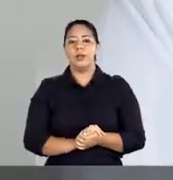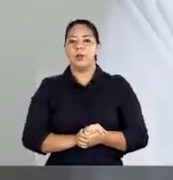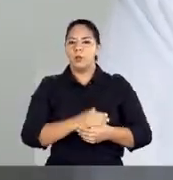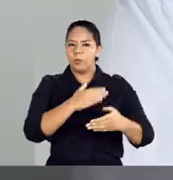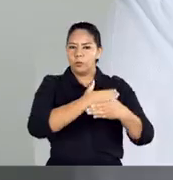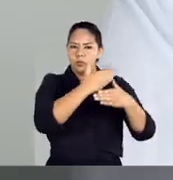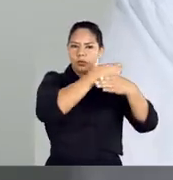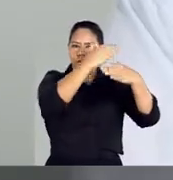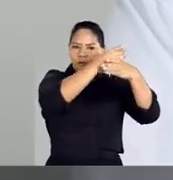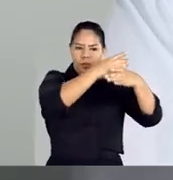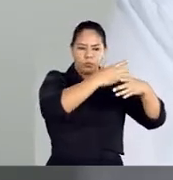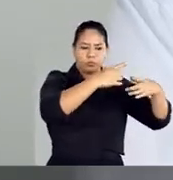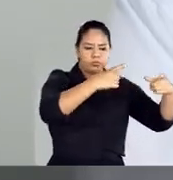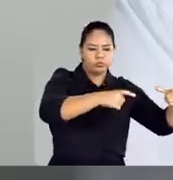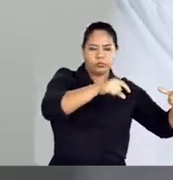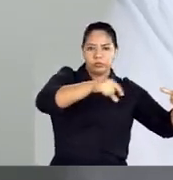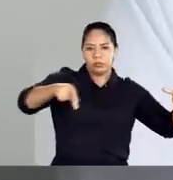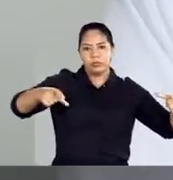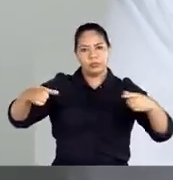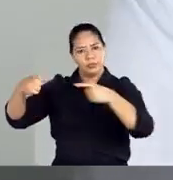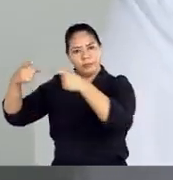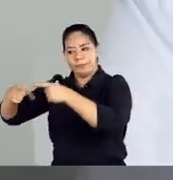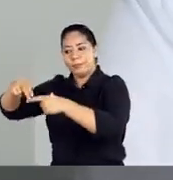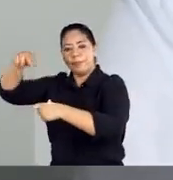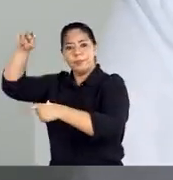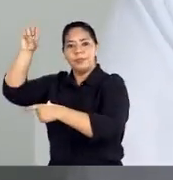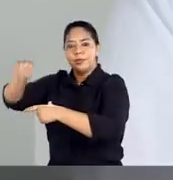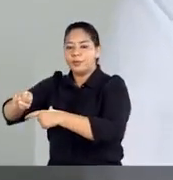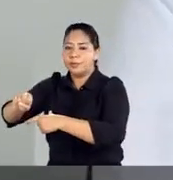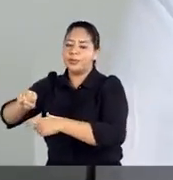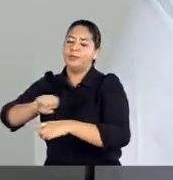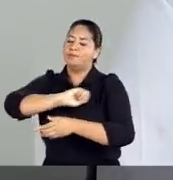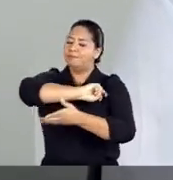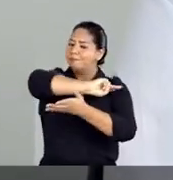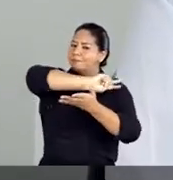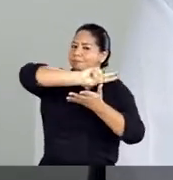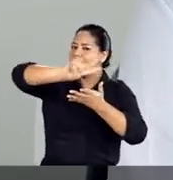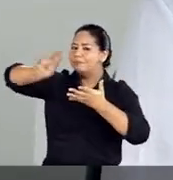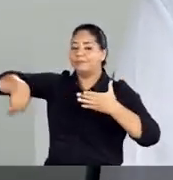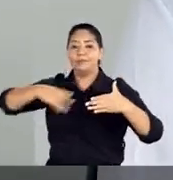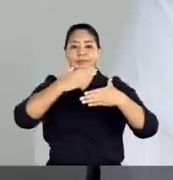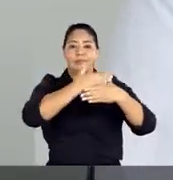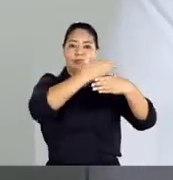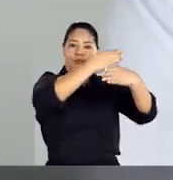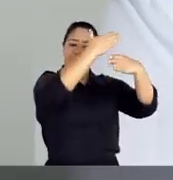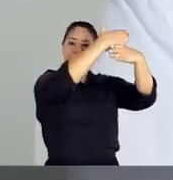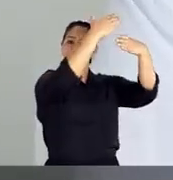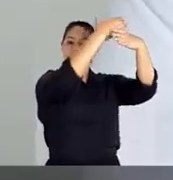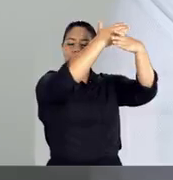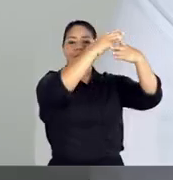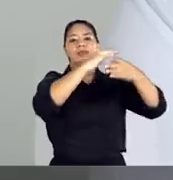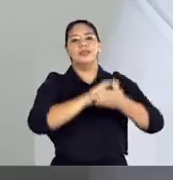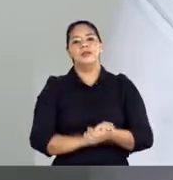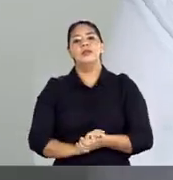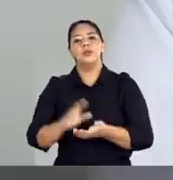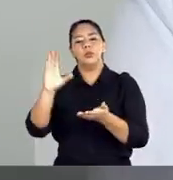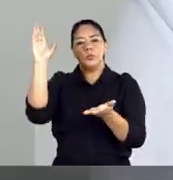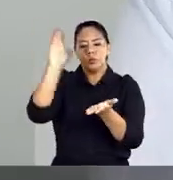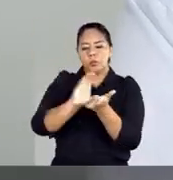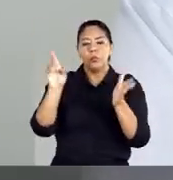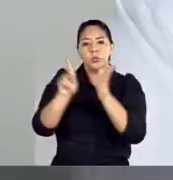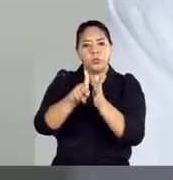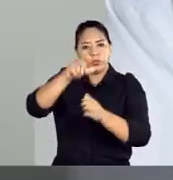construção da Avenida Coletora Norte-Sul É mais uma entre centenas de obras viárias Sendo feitas com recursos